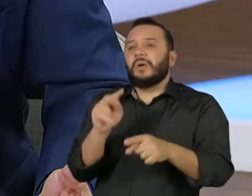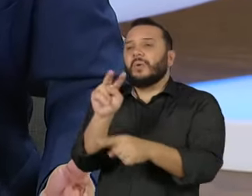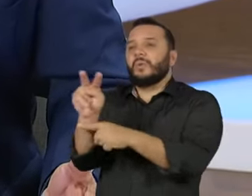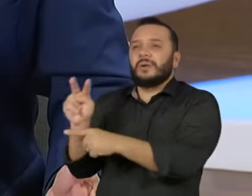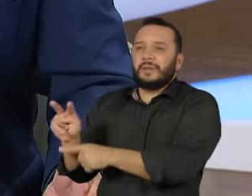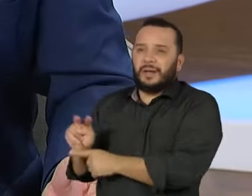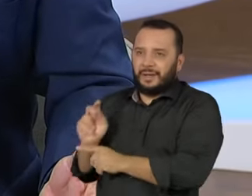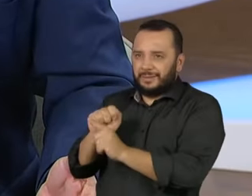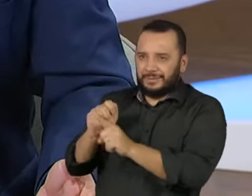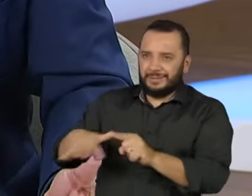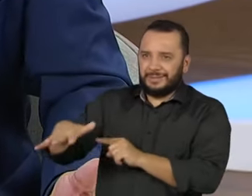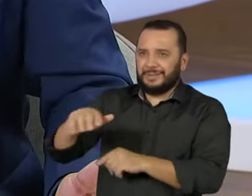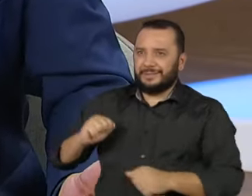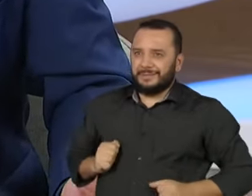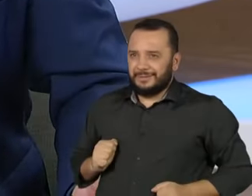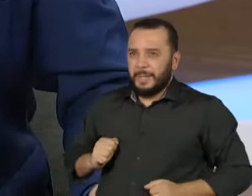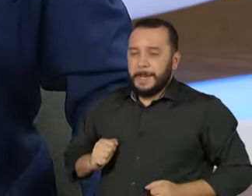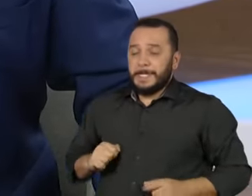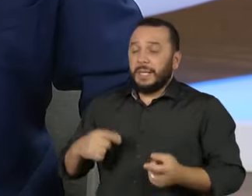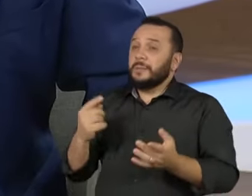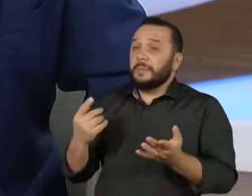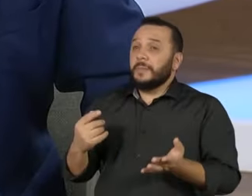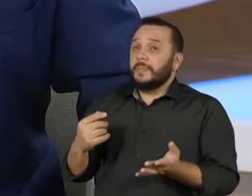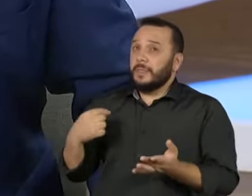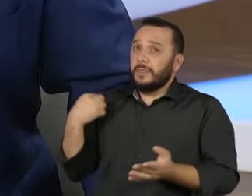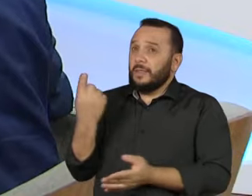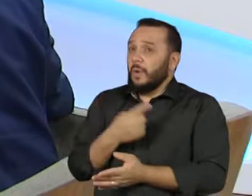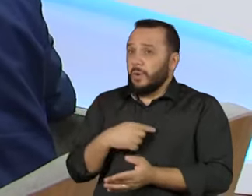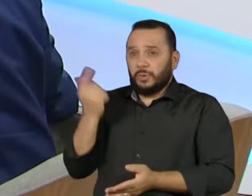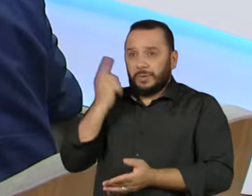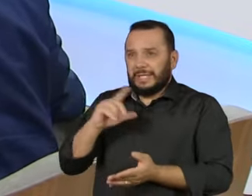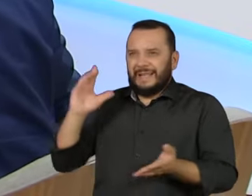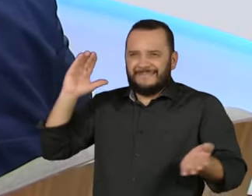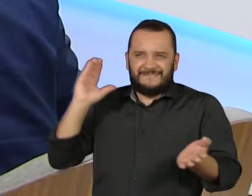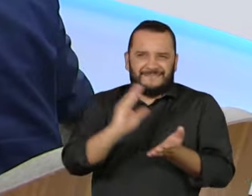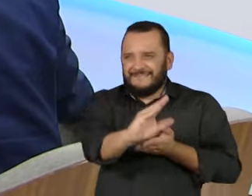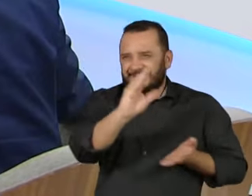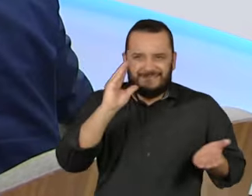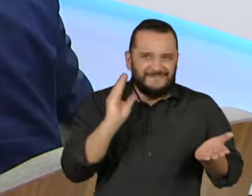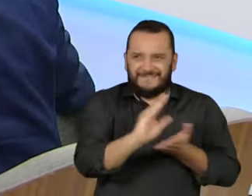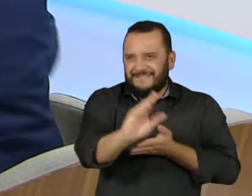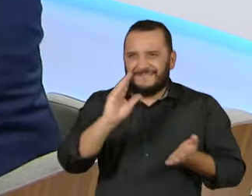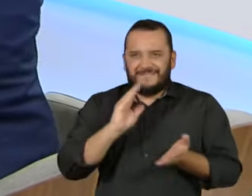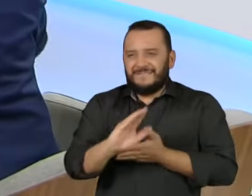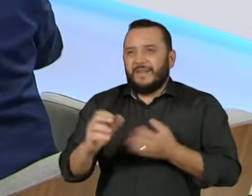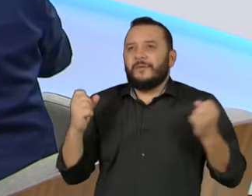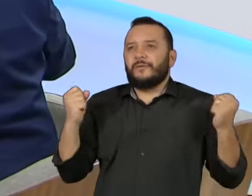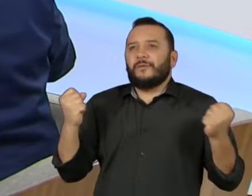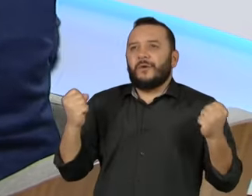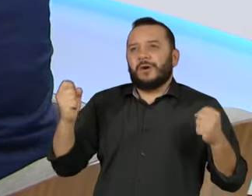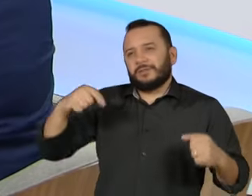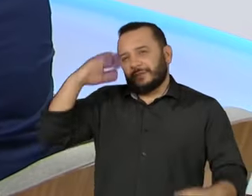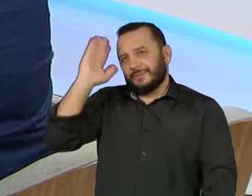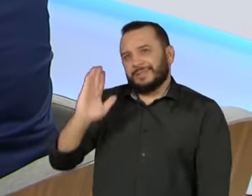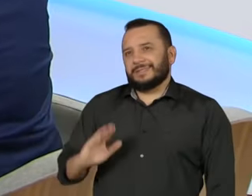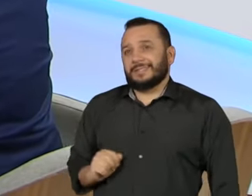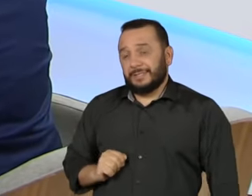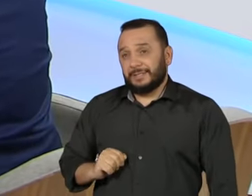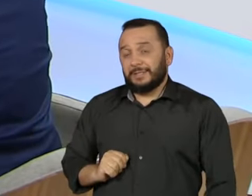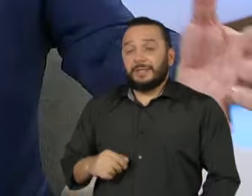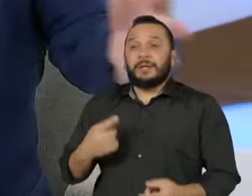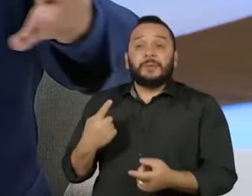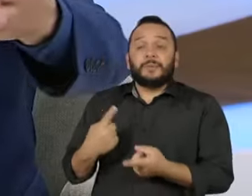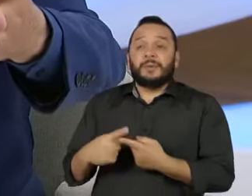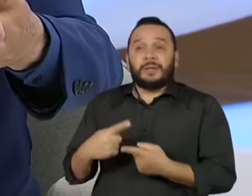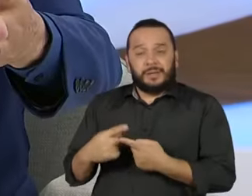que momento nós chegamos ao grau de investimento, ao investment grade? Em que condições que nós chegamos? Foi depois do plano